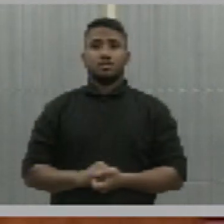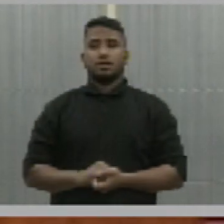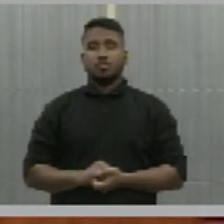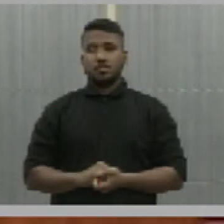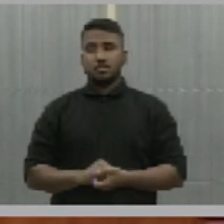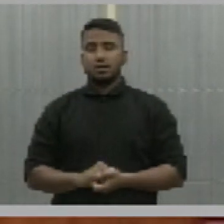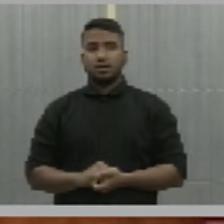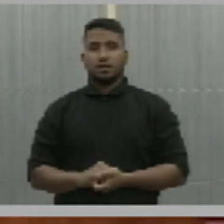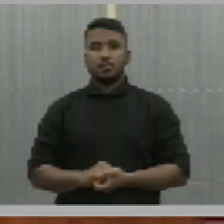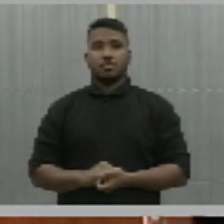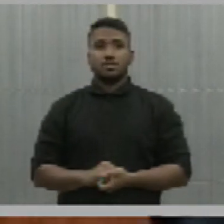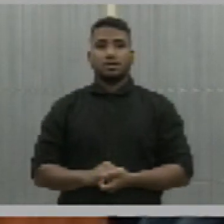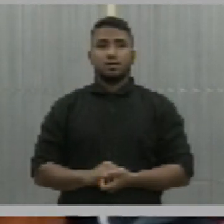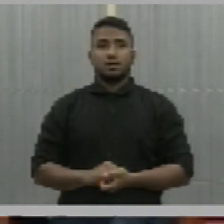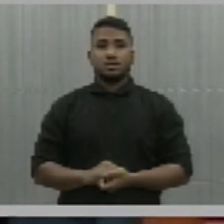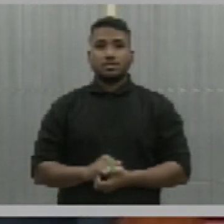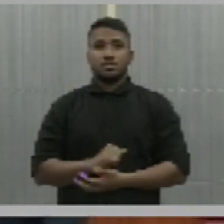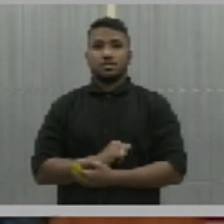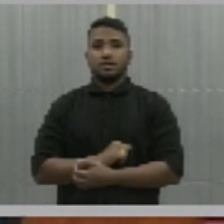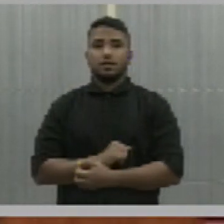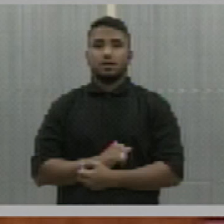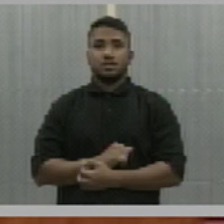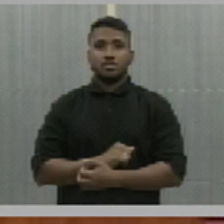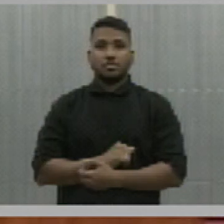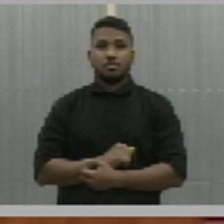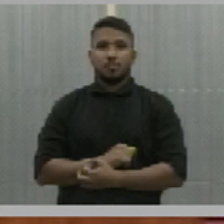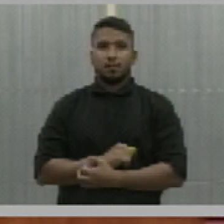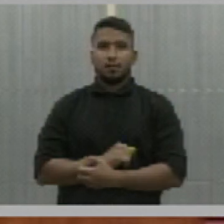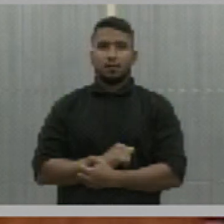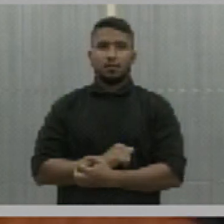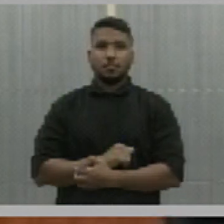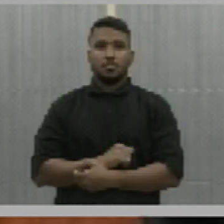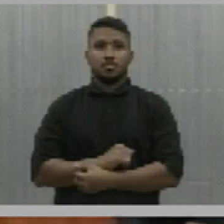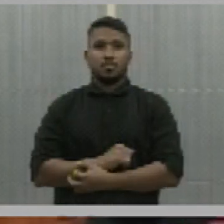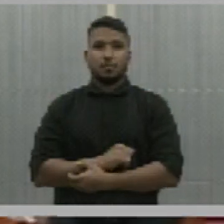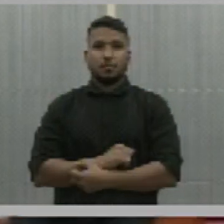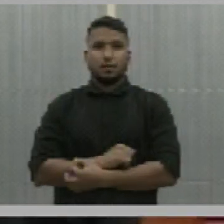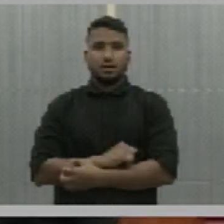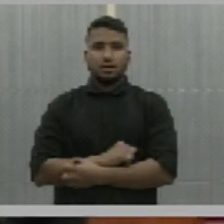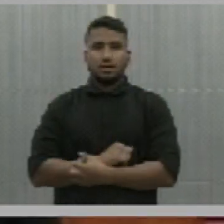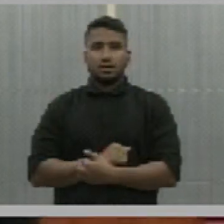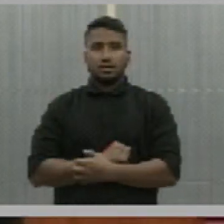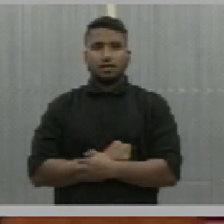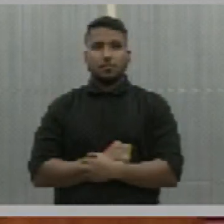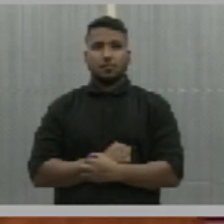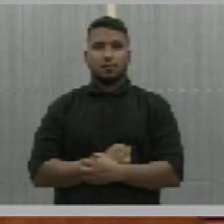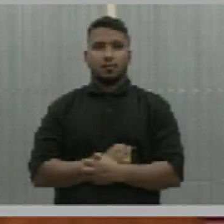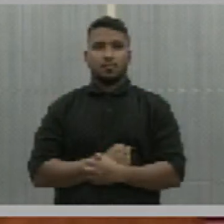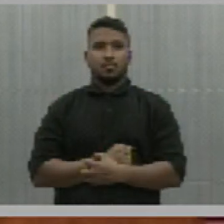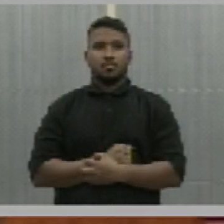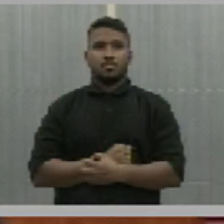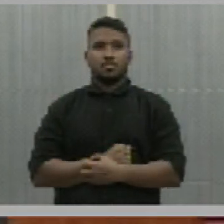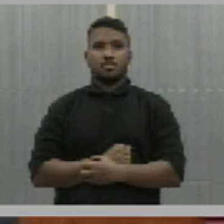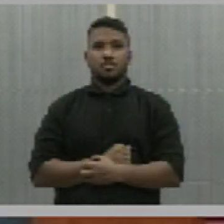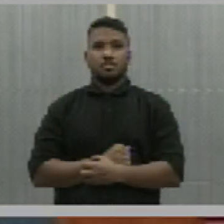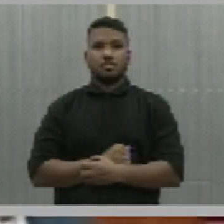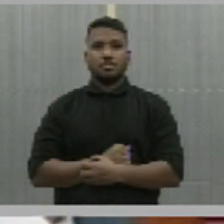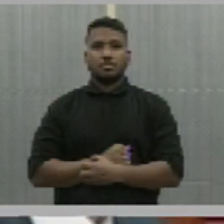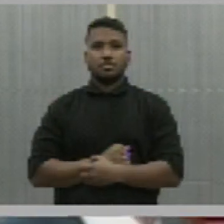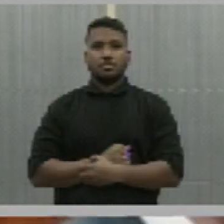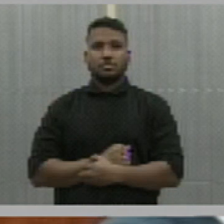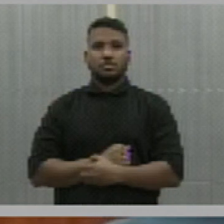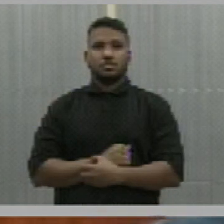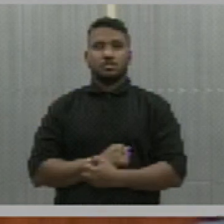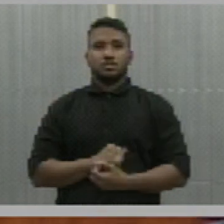Dê dois minutos para o Márden, antes. Deixa eu... O meu também só vai ser dois, mas é rapidinho, depois. Pode falar,